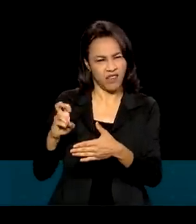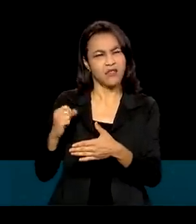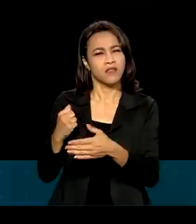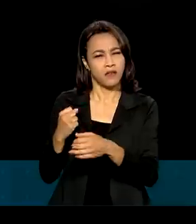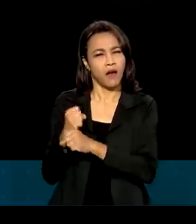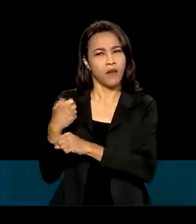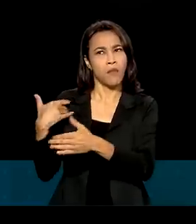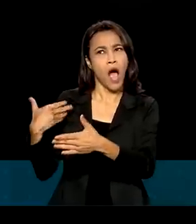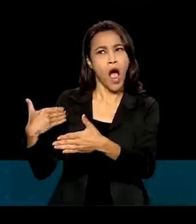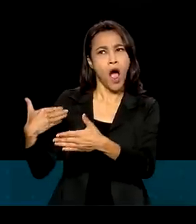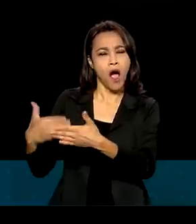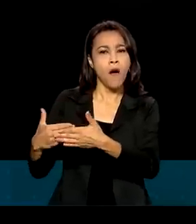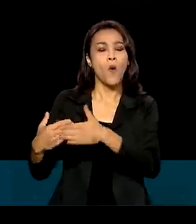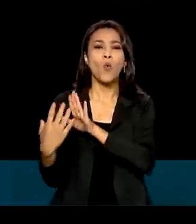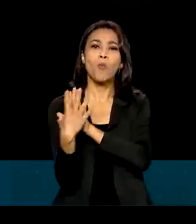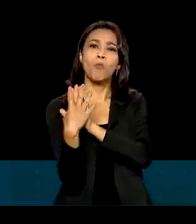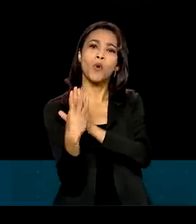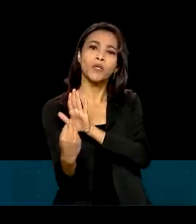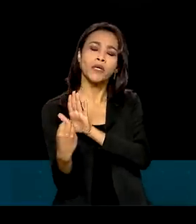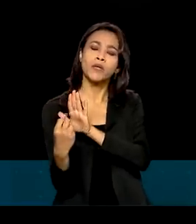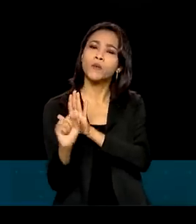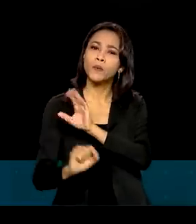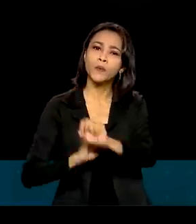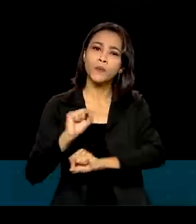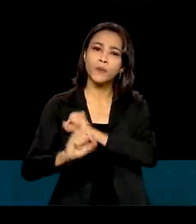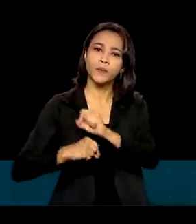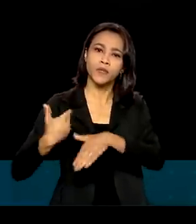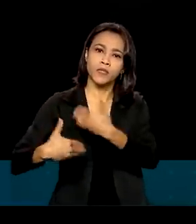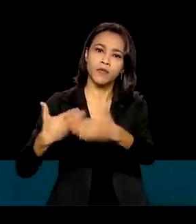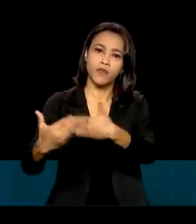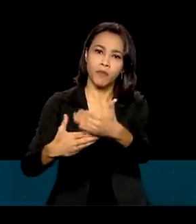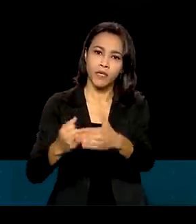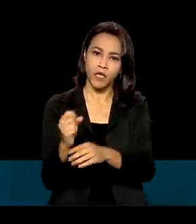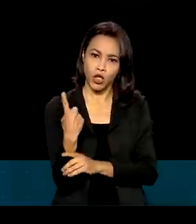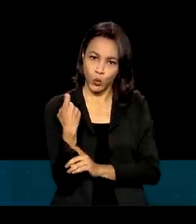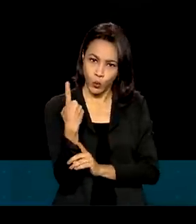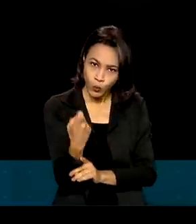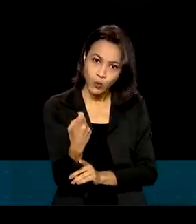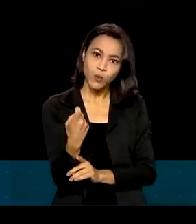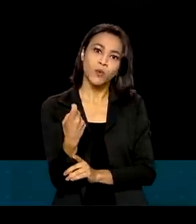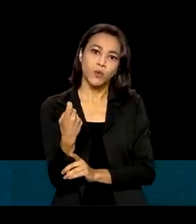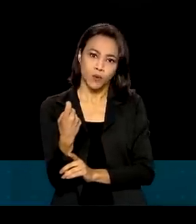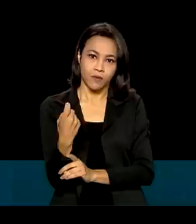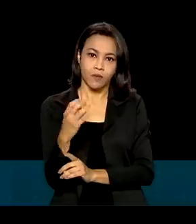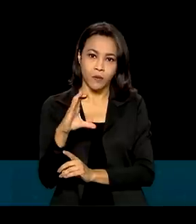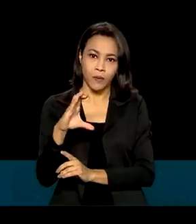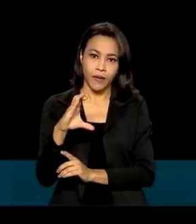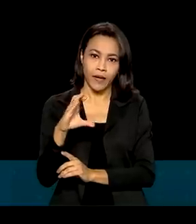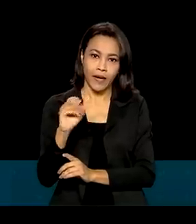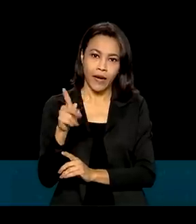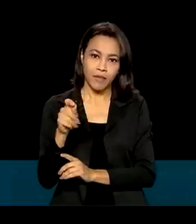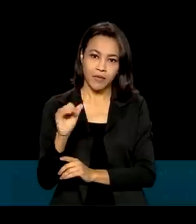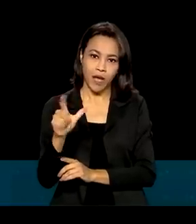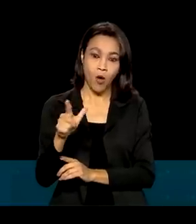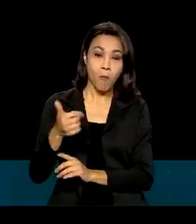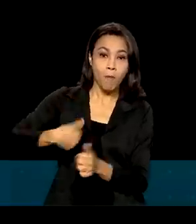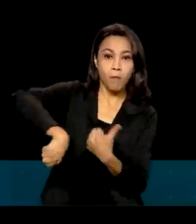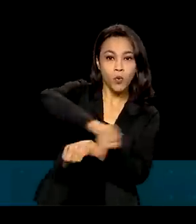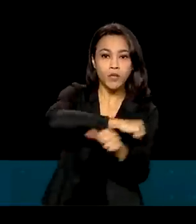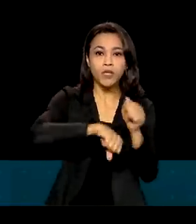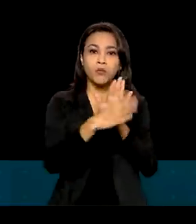de um modelo de desenvolvimento baseado na unidimensionalidade do capital financeiro para um modelo